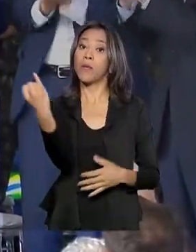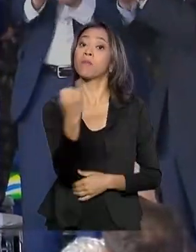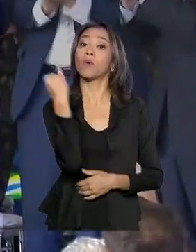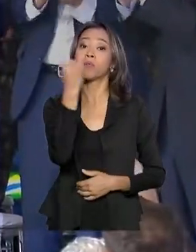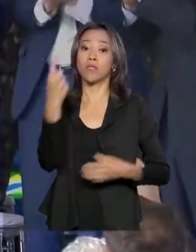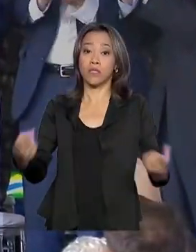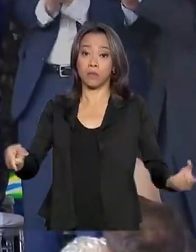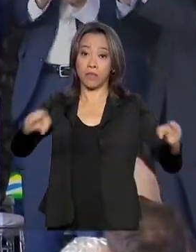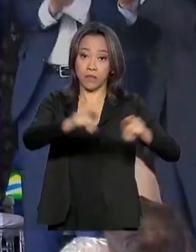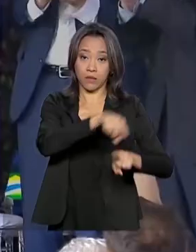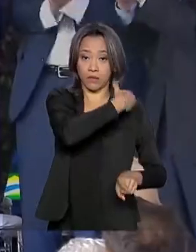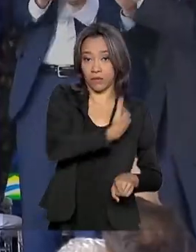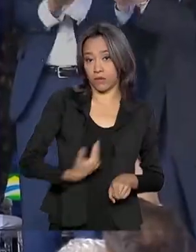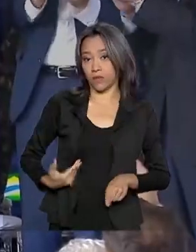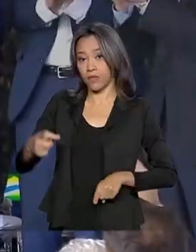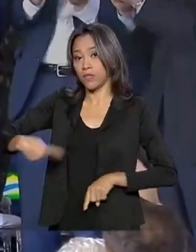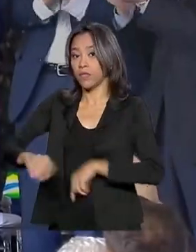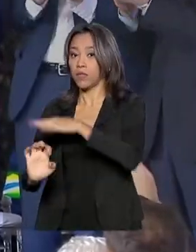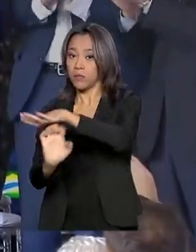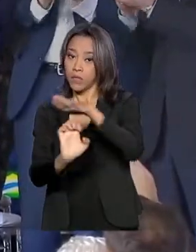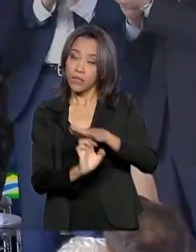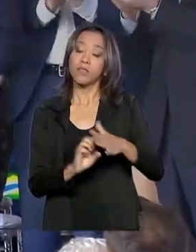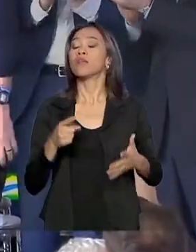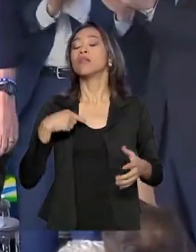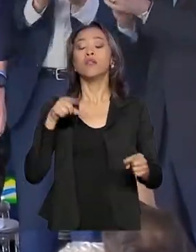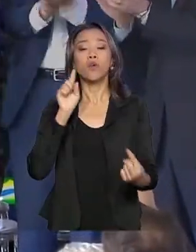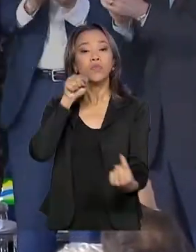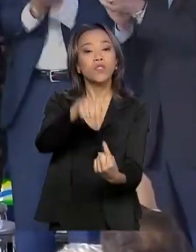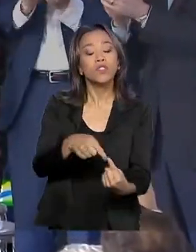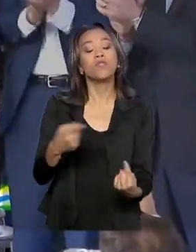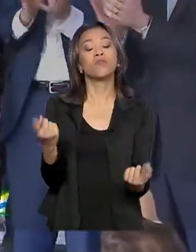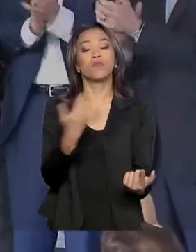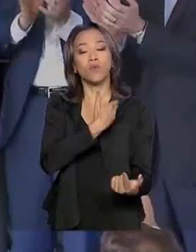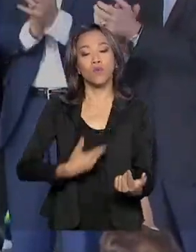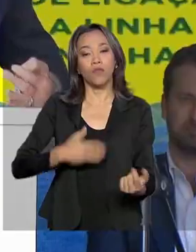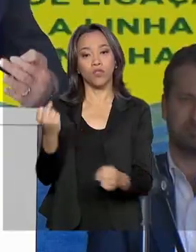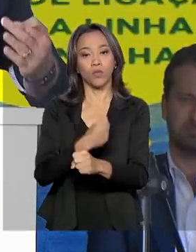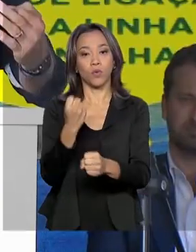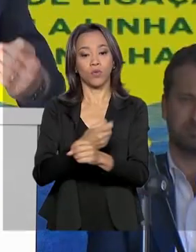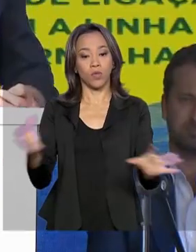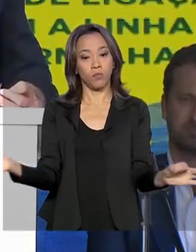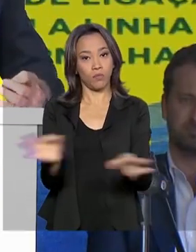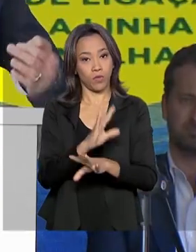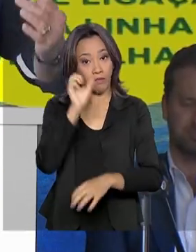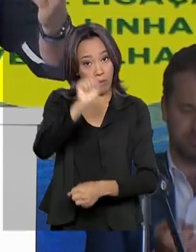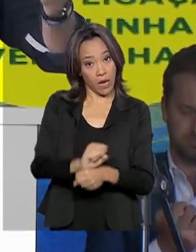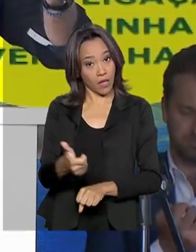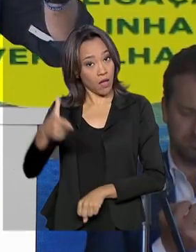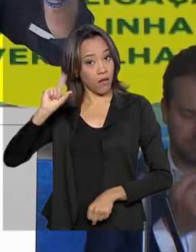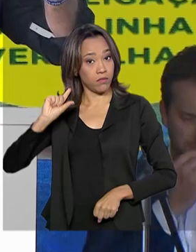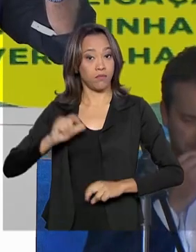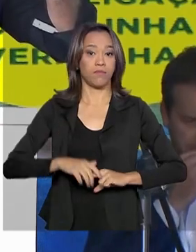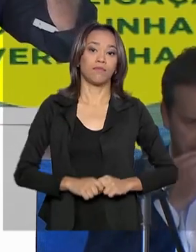setor privado e a prioridade do governo em concluir obras que estavam paradas pelo país. Nós priorizamos